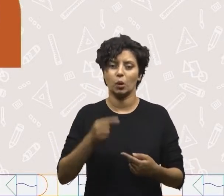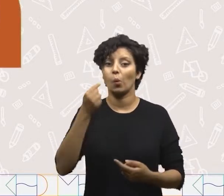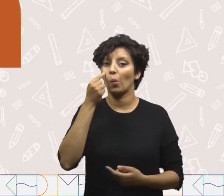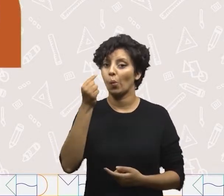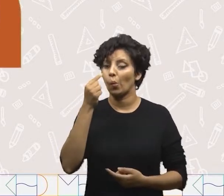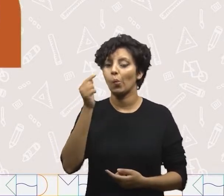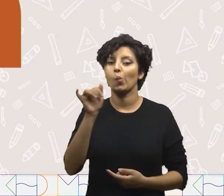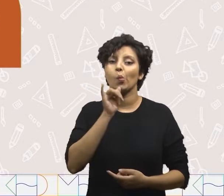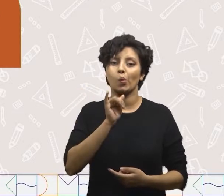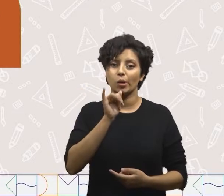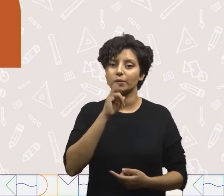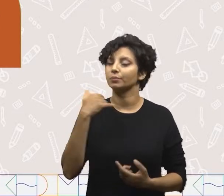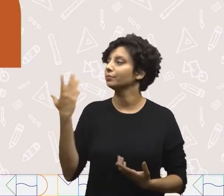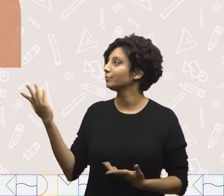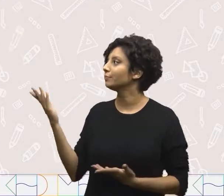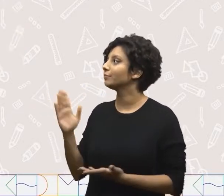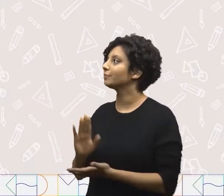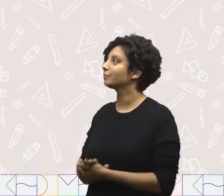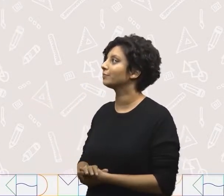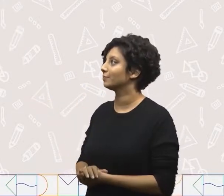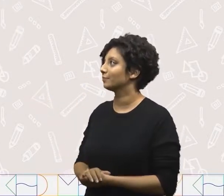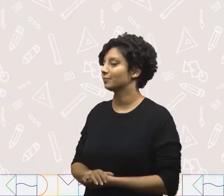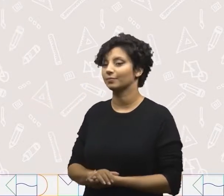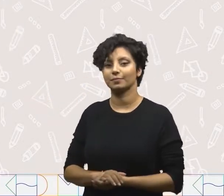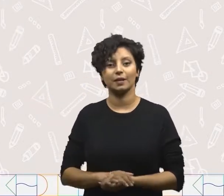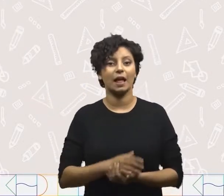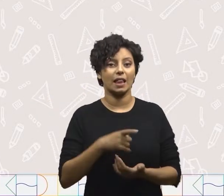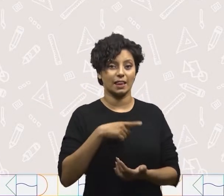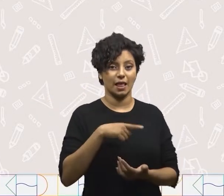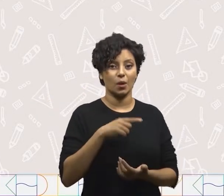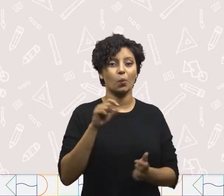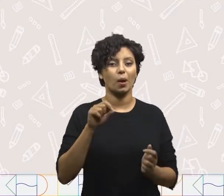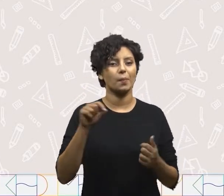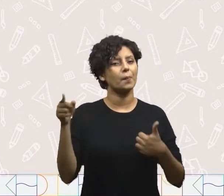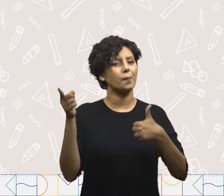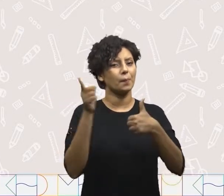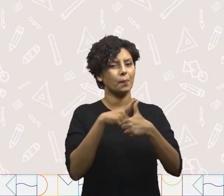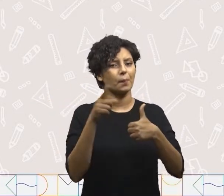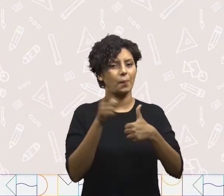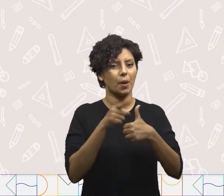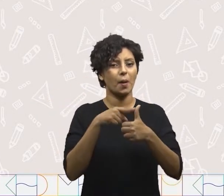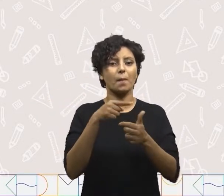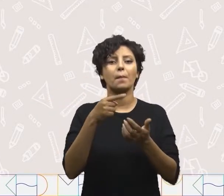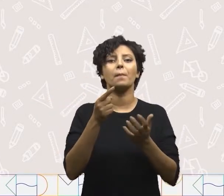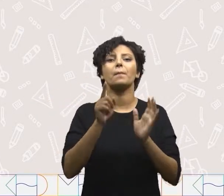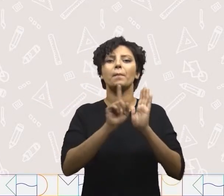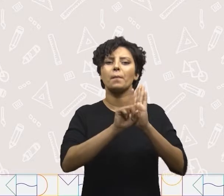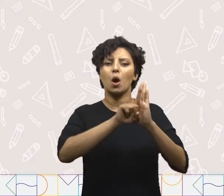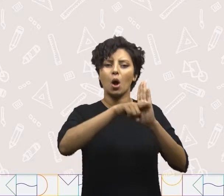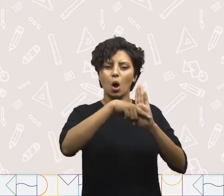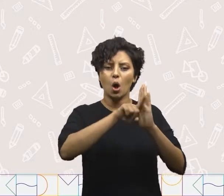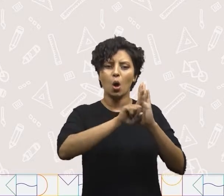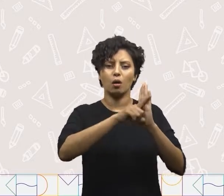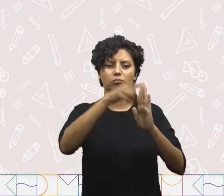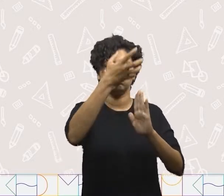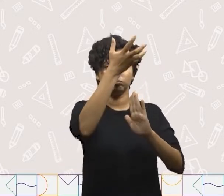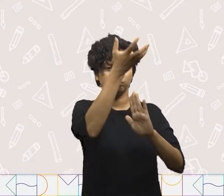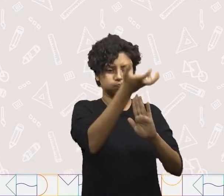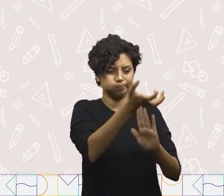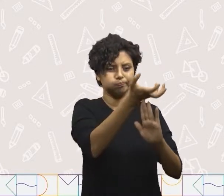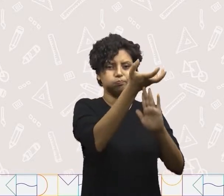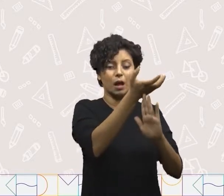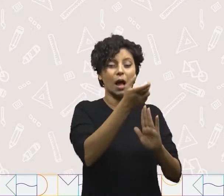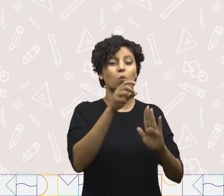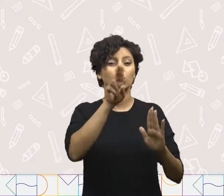Vejamos algumas delas. Nós temos aqui a balança de ponteiro, muito utilizada na